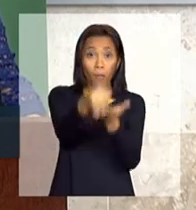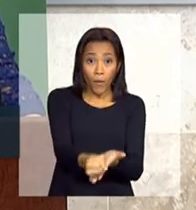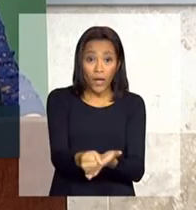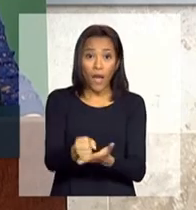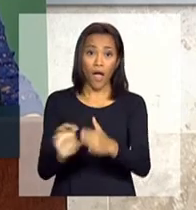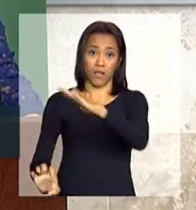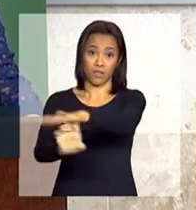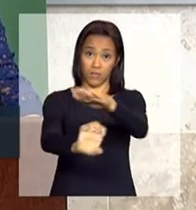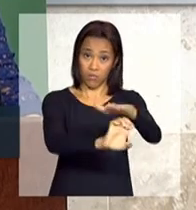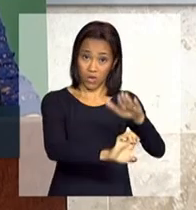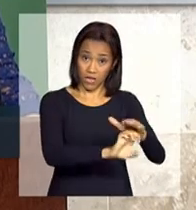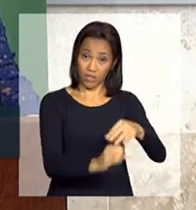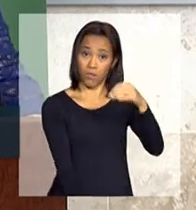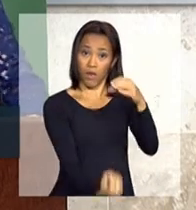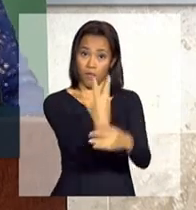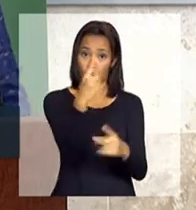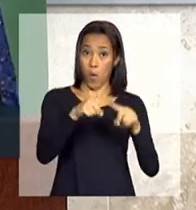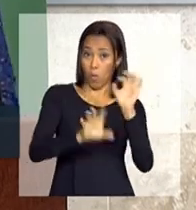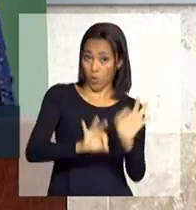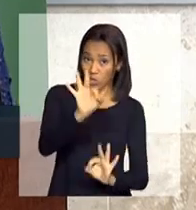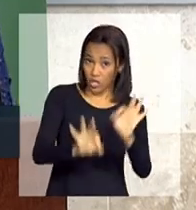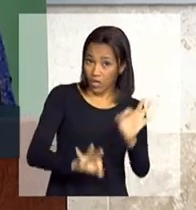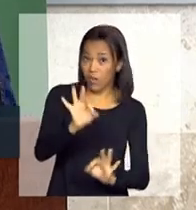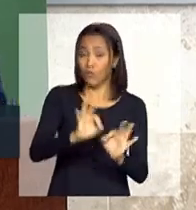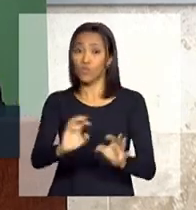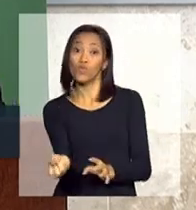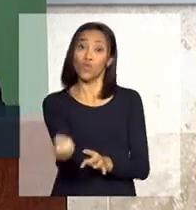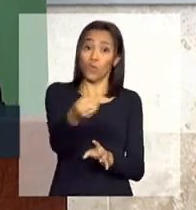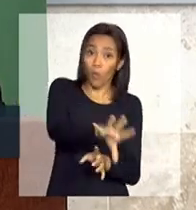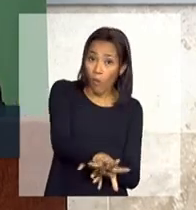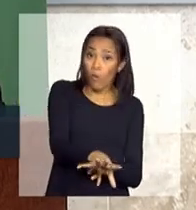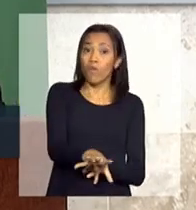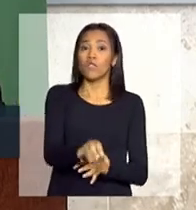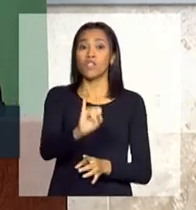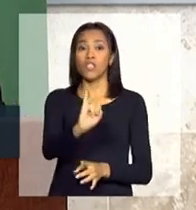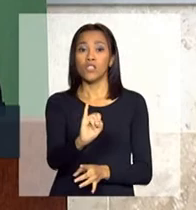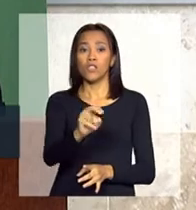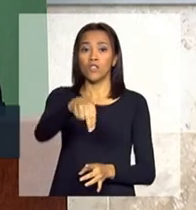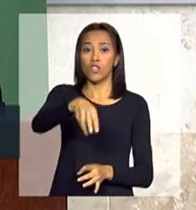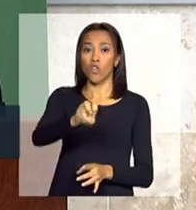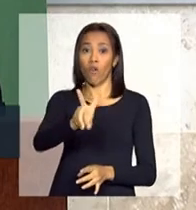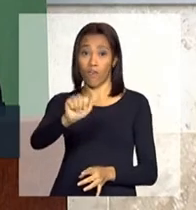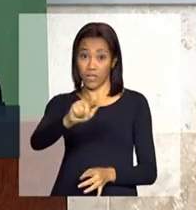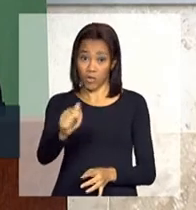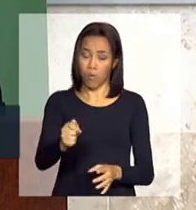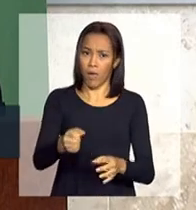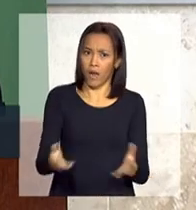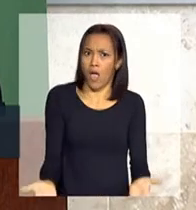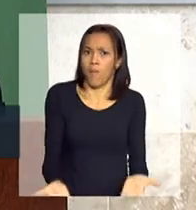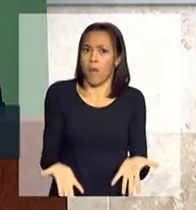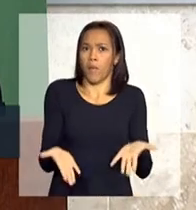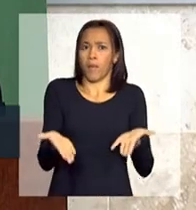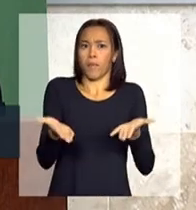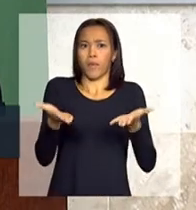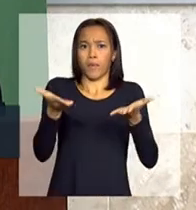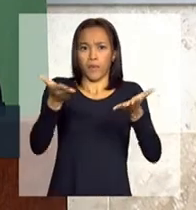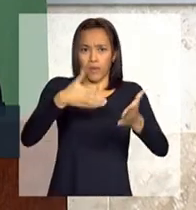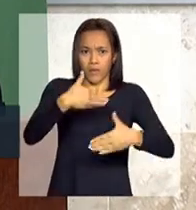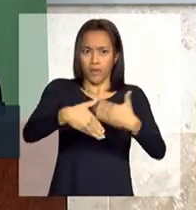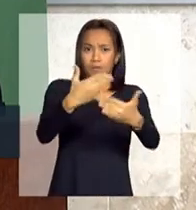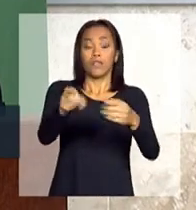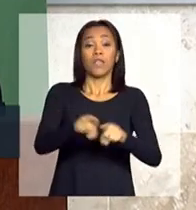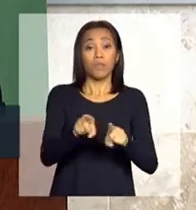implementação dos projetos, processos inovadores para elevar a nossa produtividade e garantir a nossa